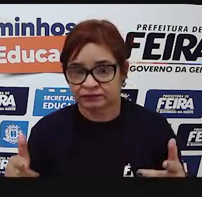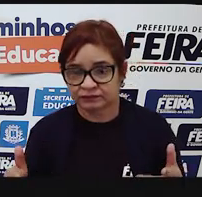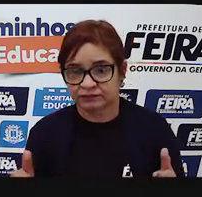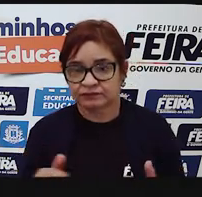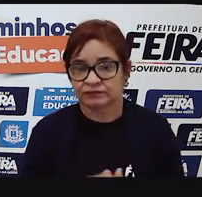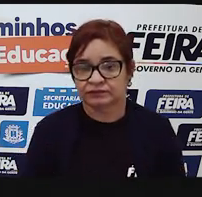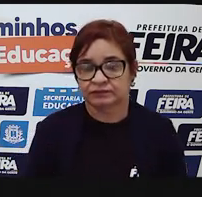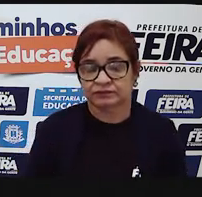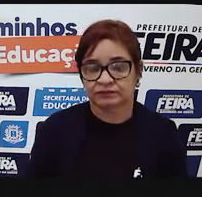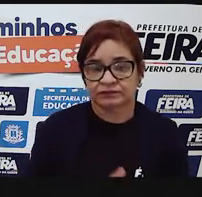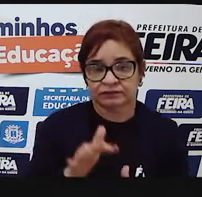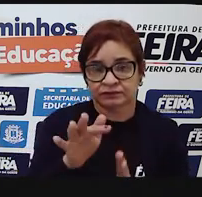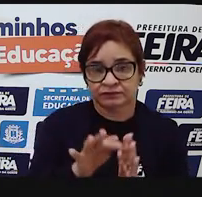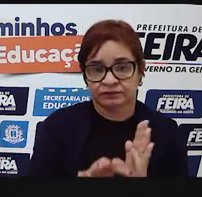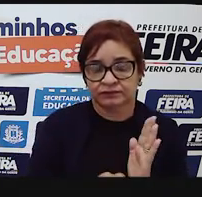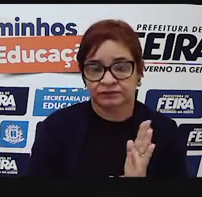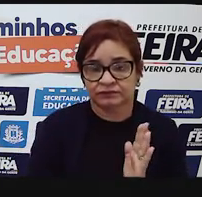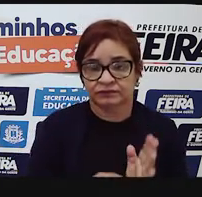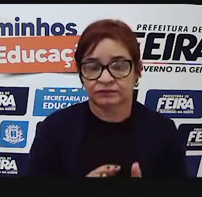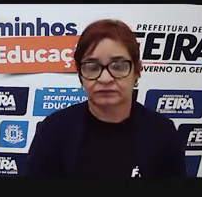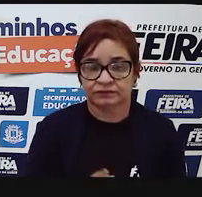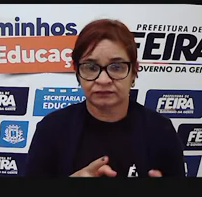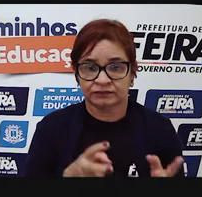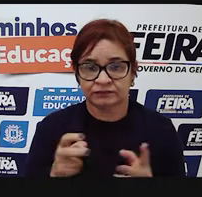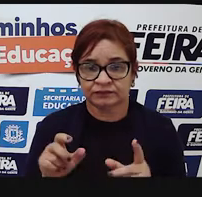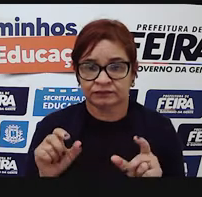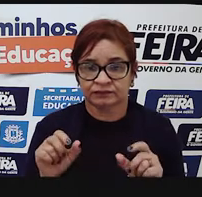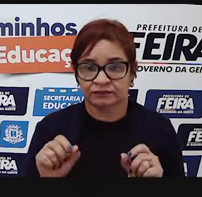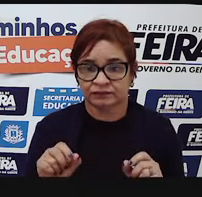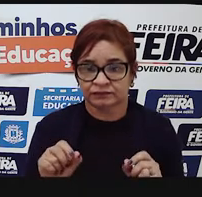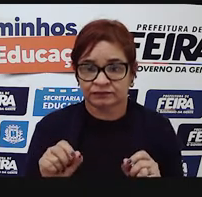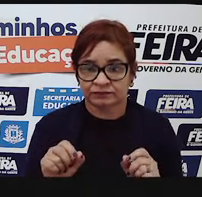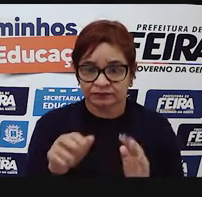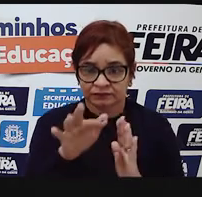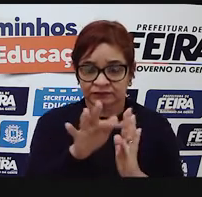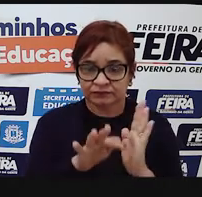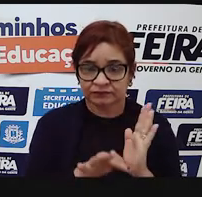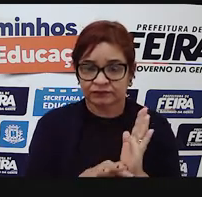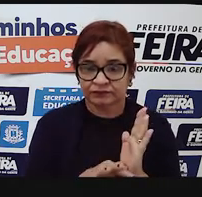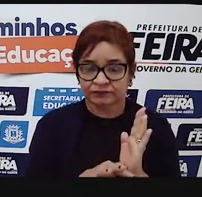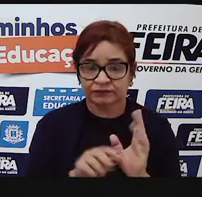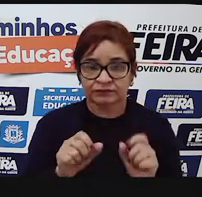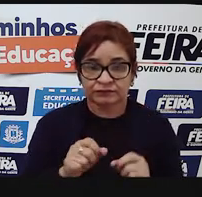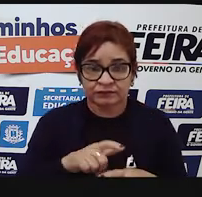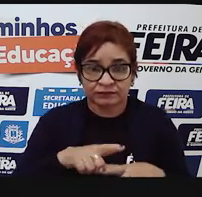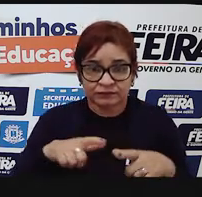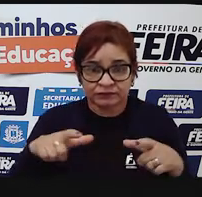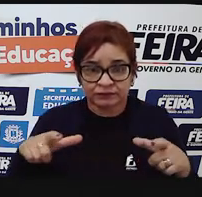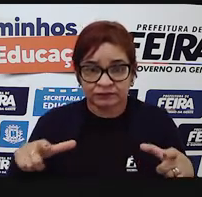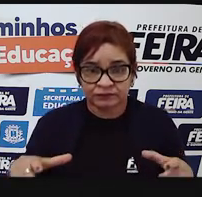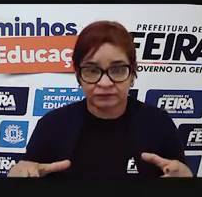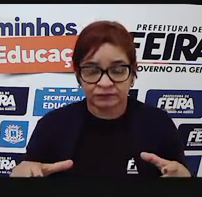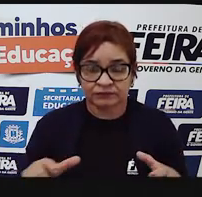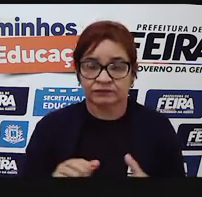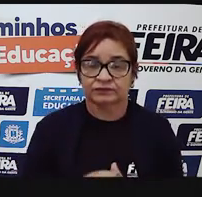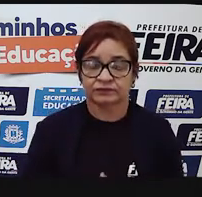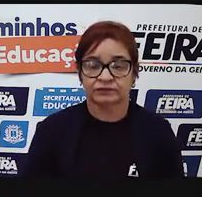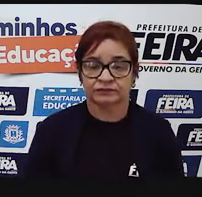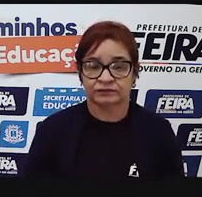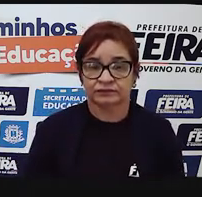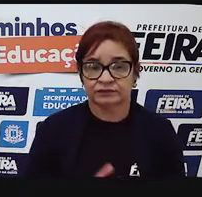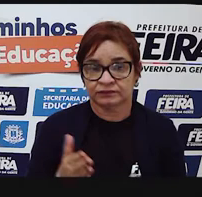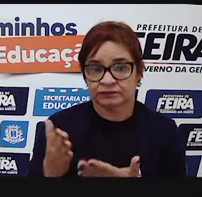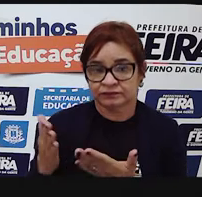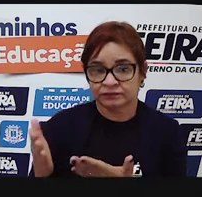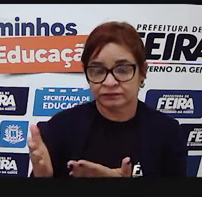texto, não é? Então, a gente percebe que texto tem um sentido mais ampliado. Então, nessa